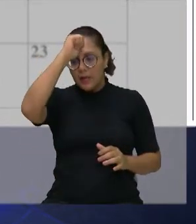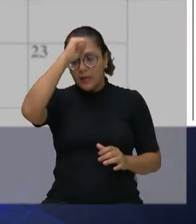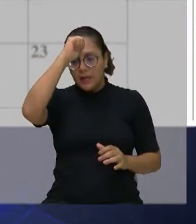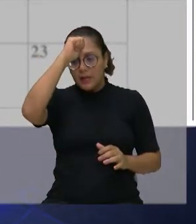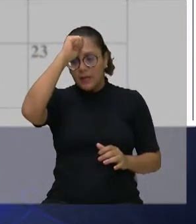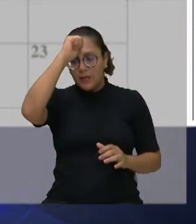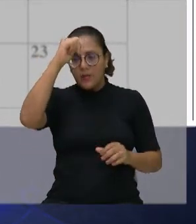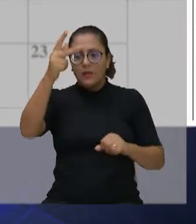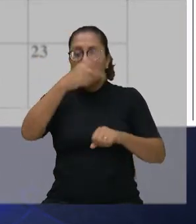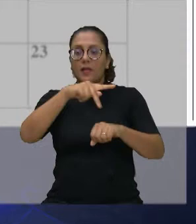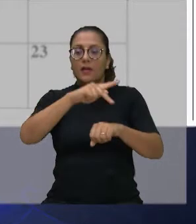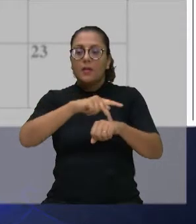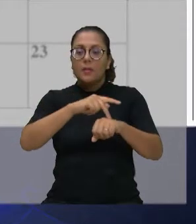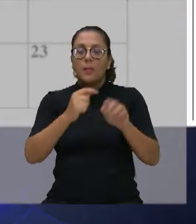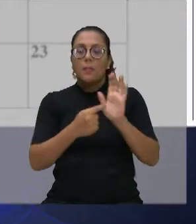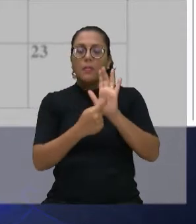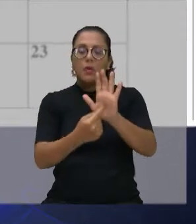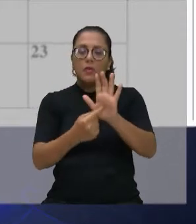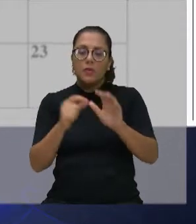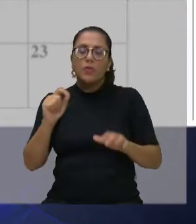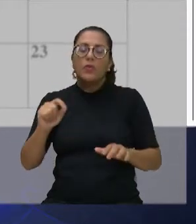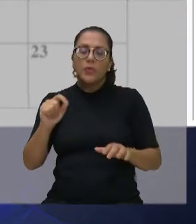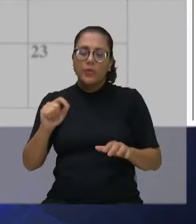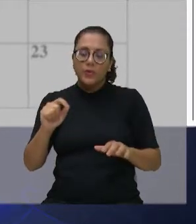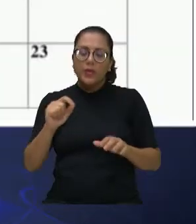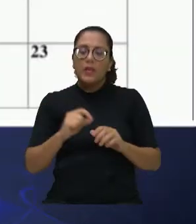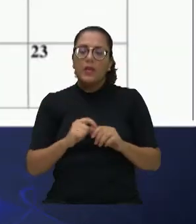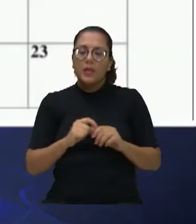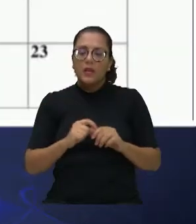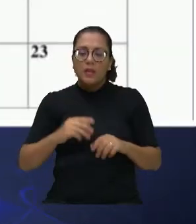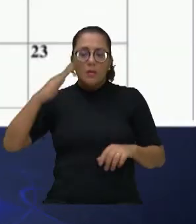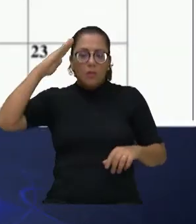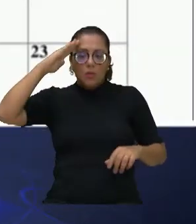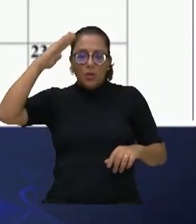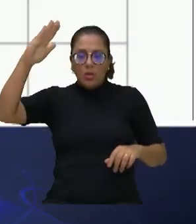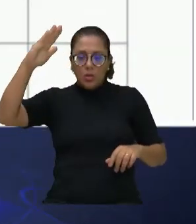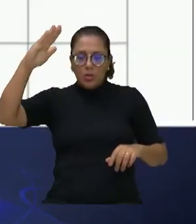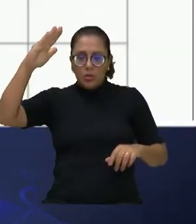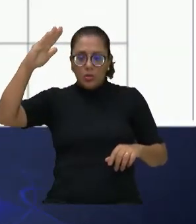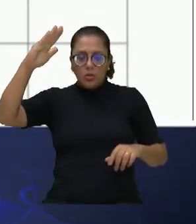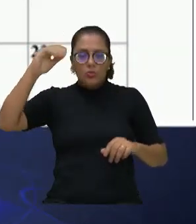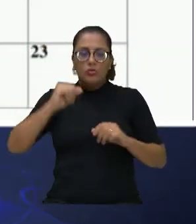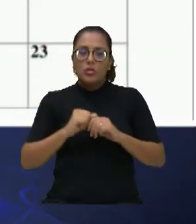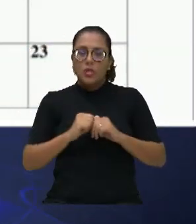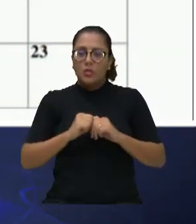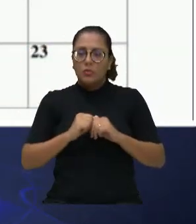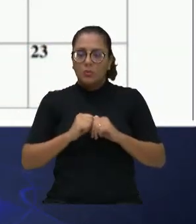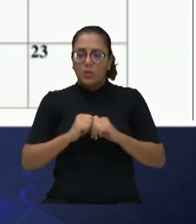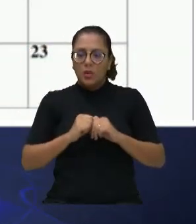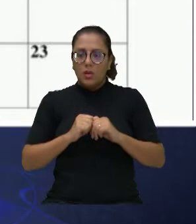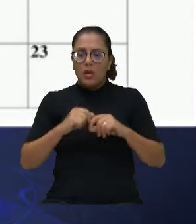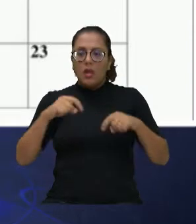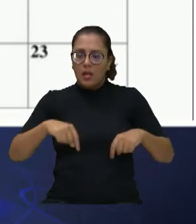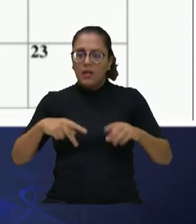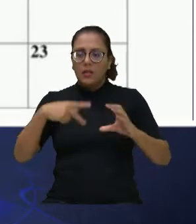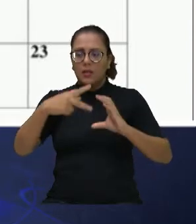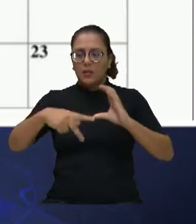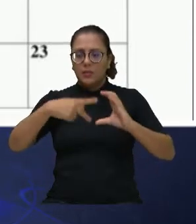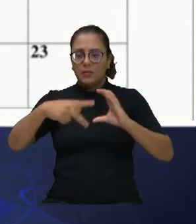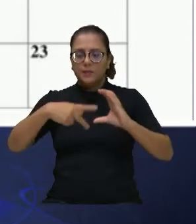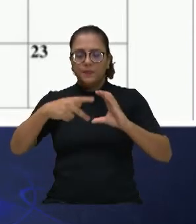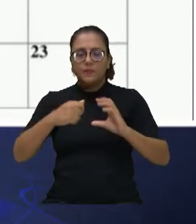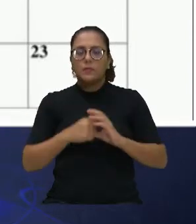sinalização da ditadura aqui dessa casa. É não saber o que a gente está votando, como